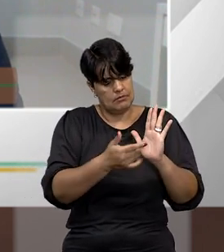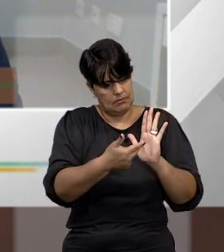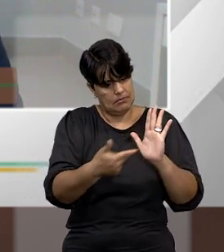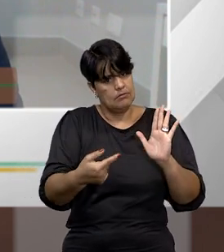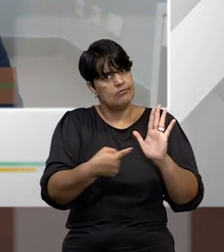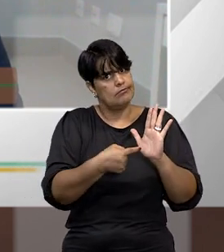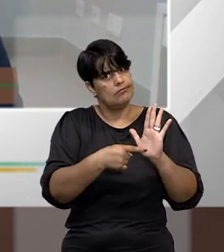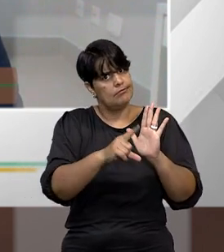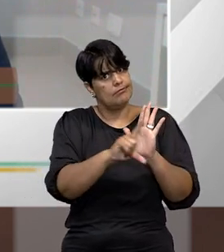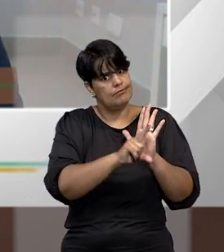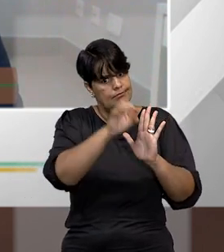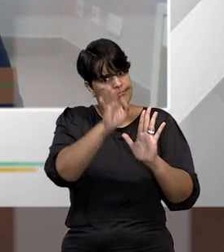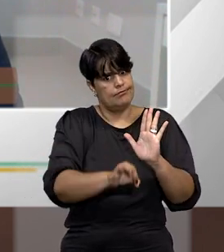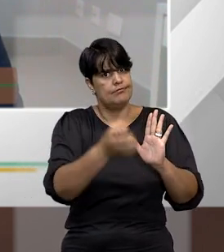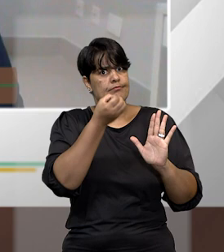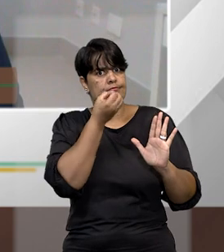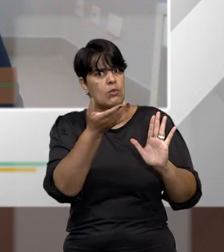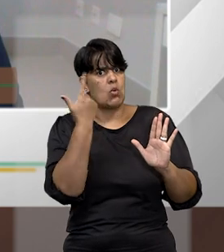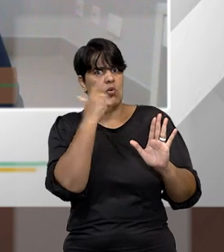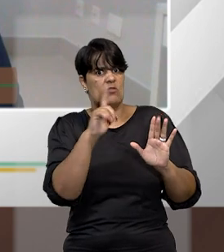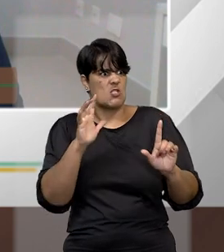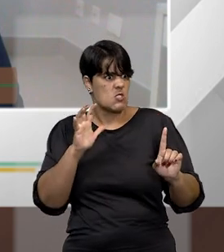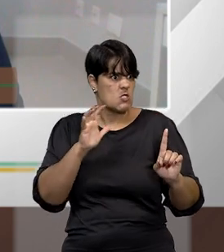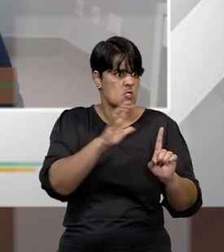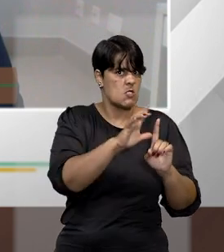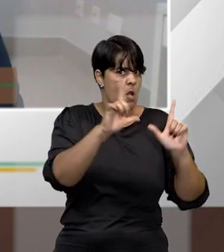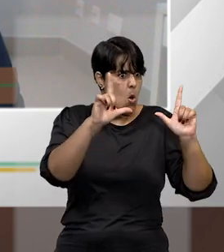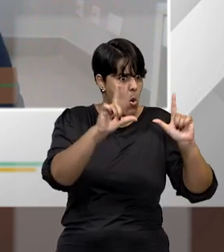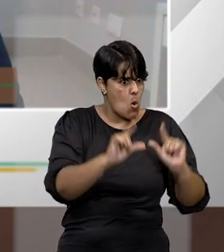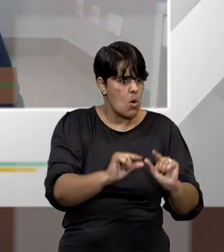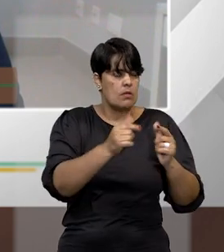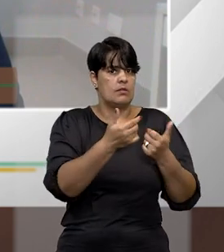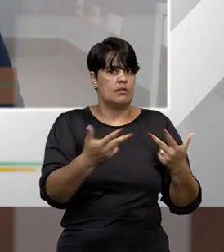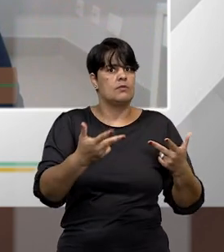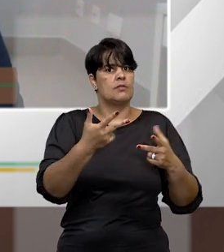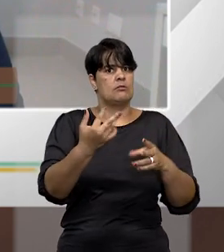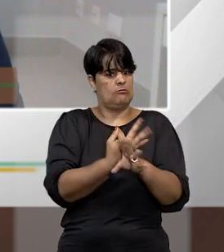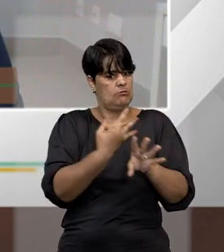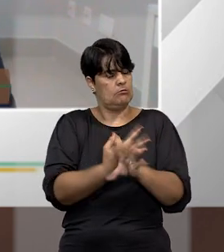depois para reprimir um comportamento assim intolerável. É isso, pessoal.